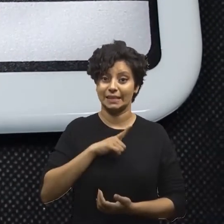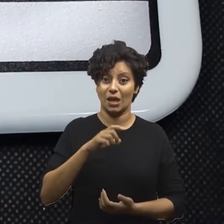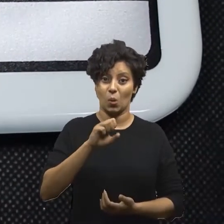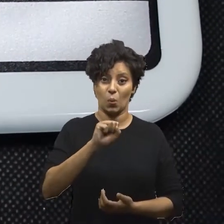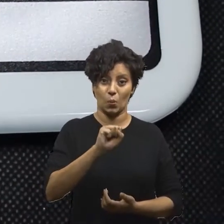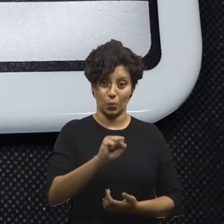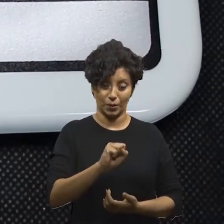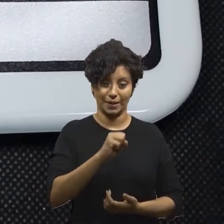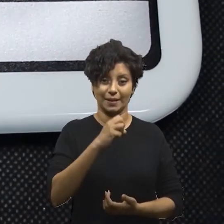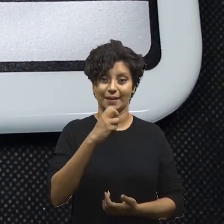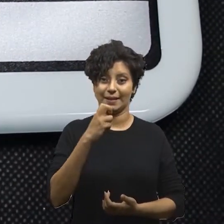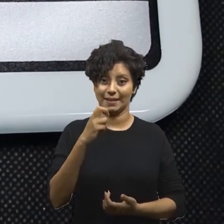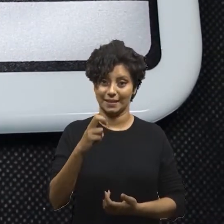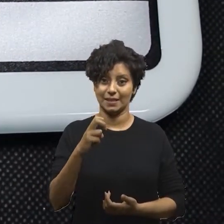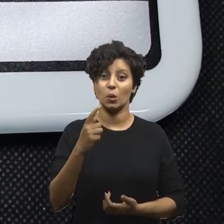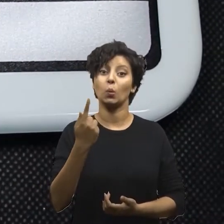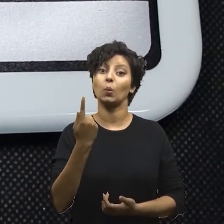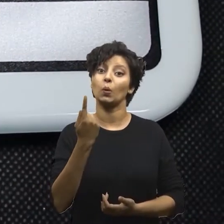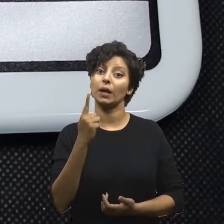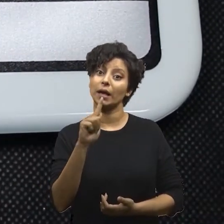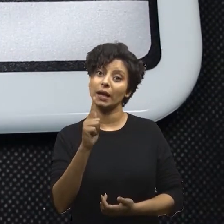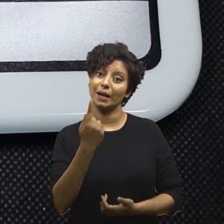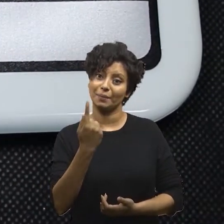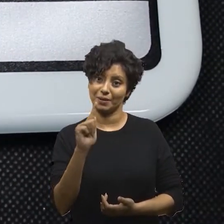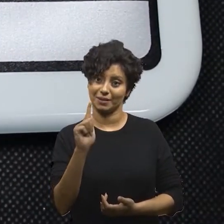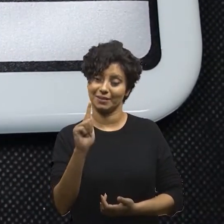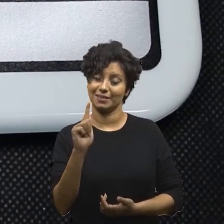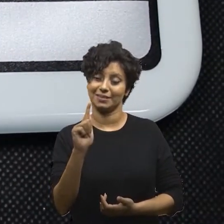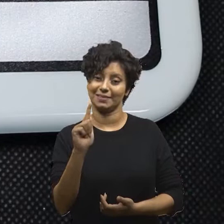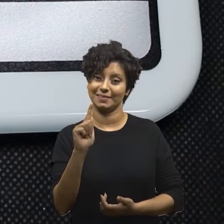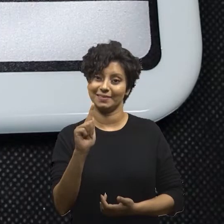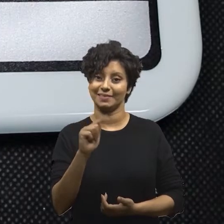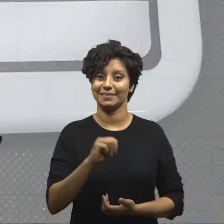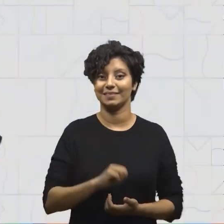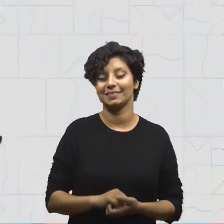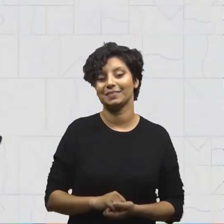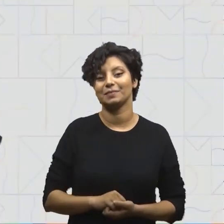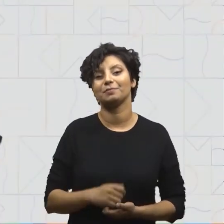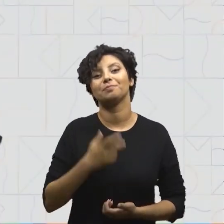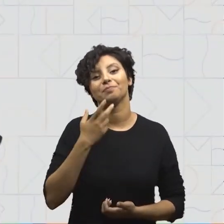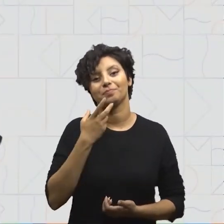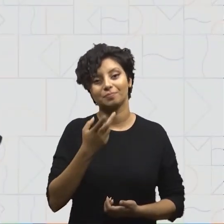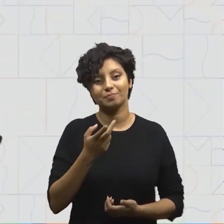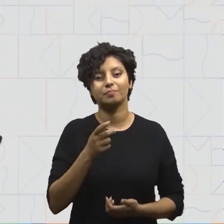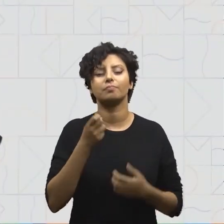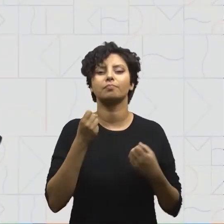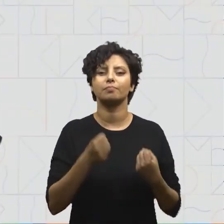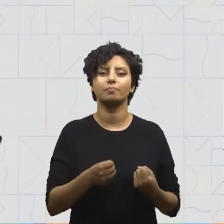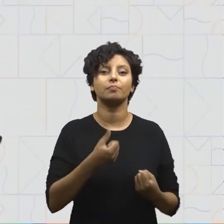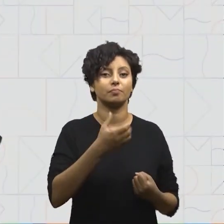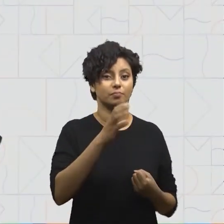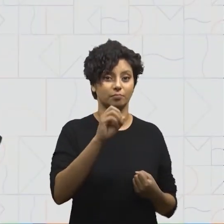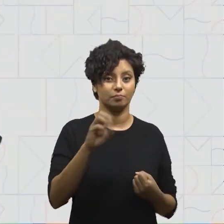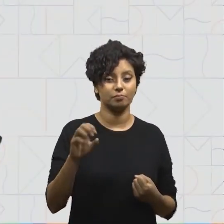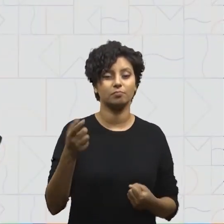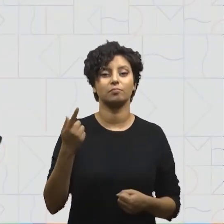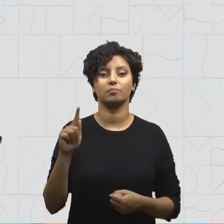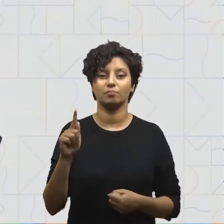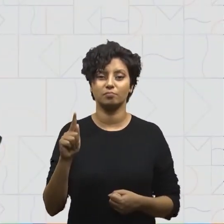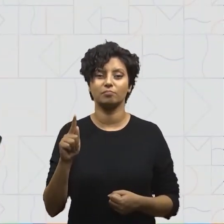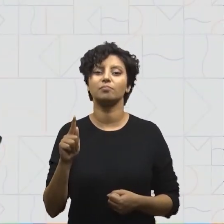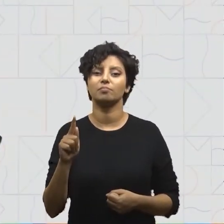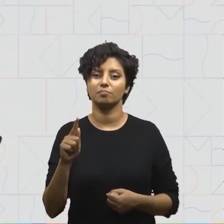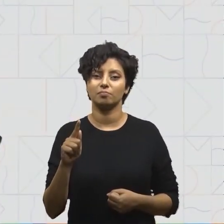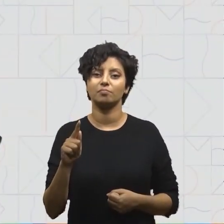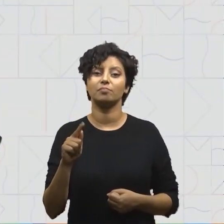tem 85 gramas. Eu disse que ela tinha 100 gramas.